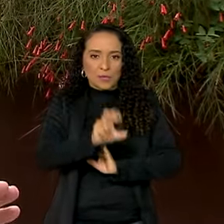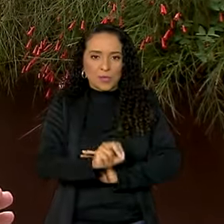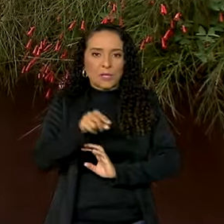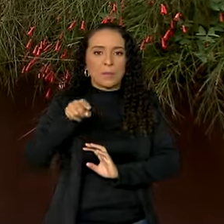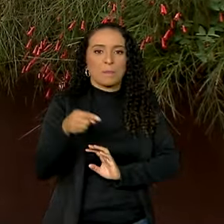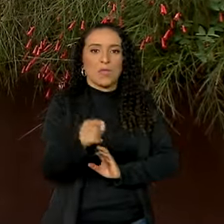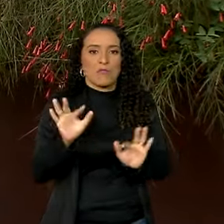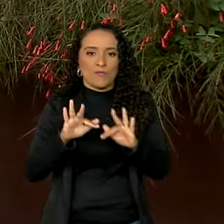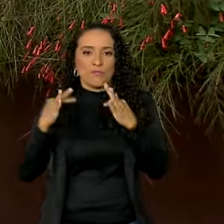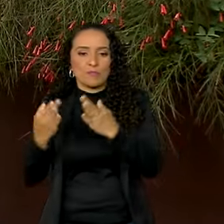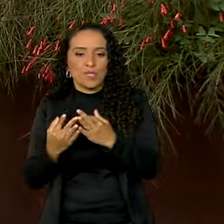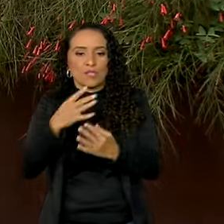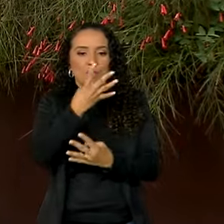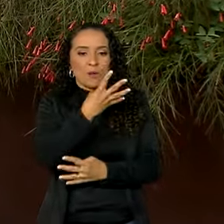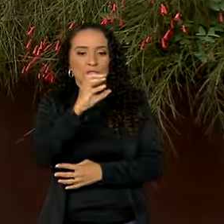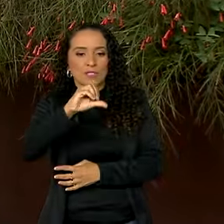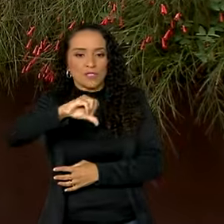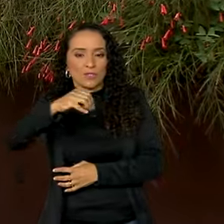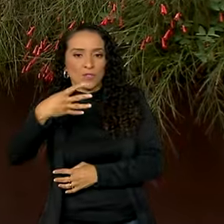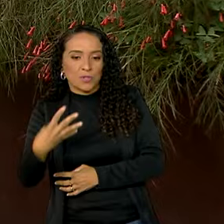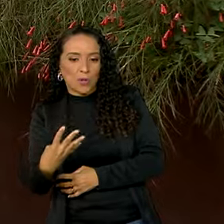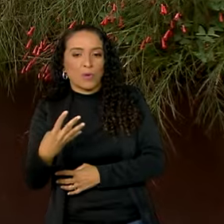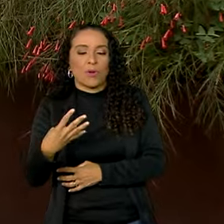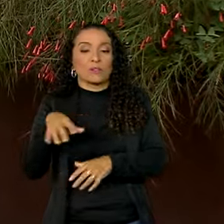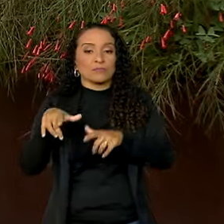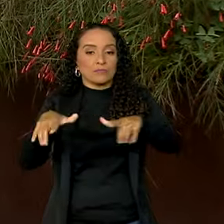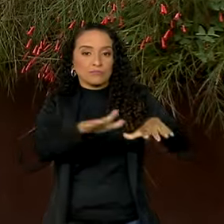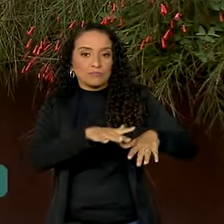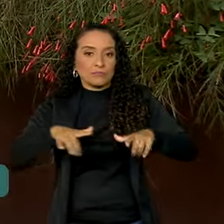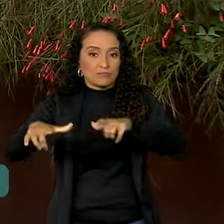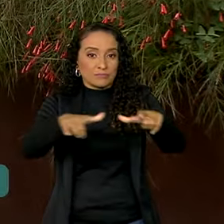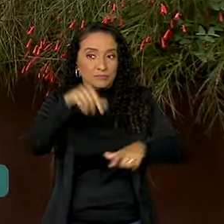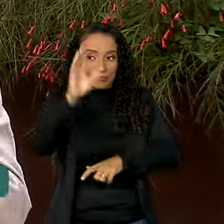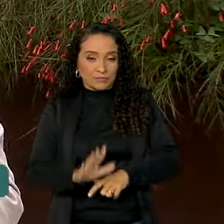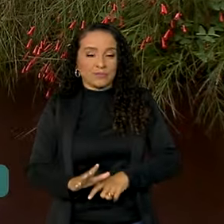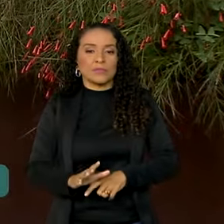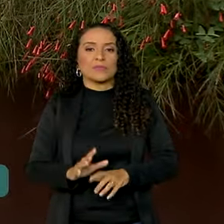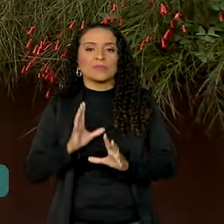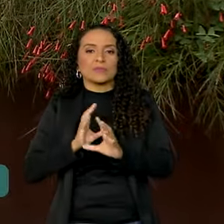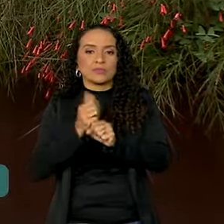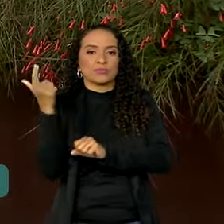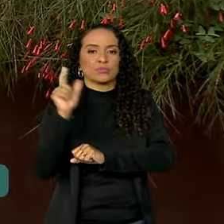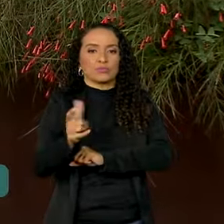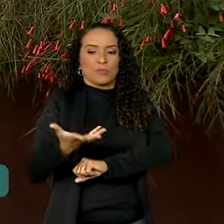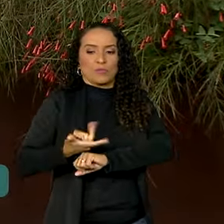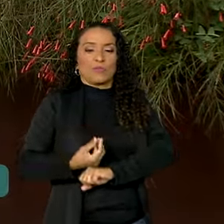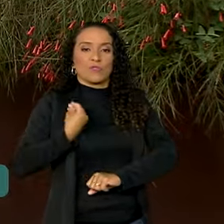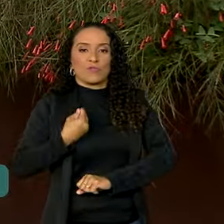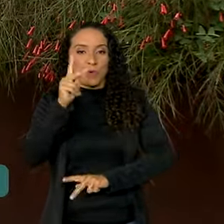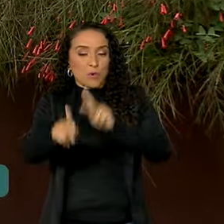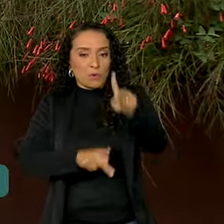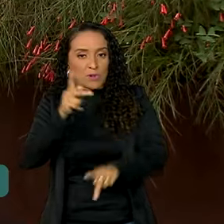mil famílias em 494 territórios brasileiros, um ganho para a qualidade de vida das